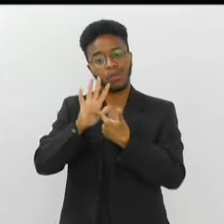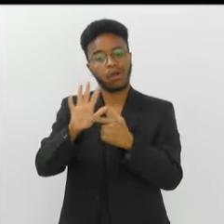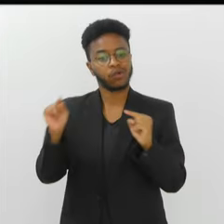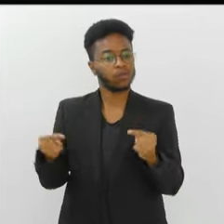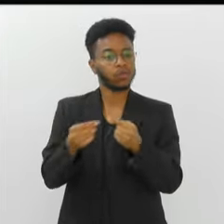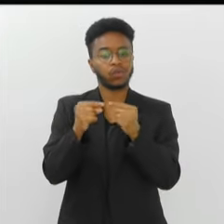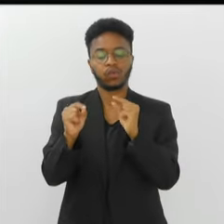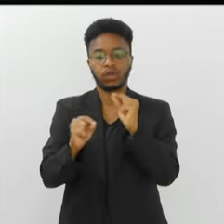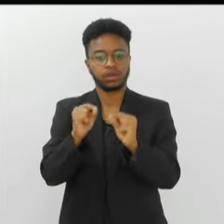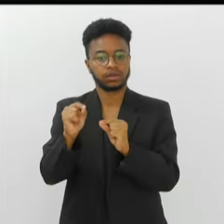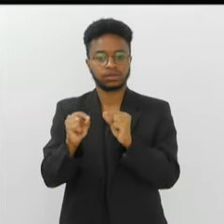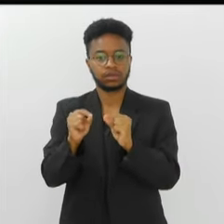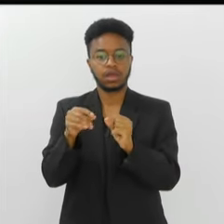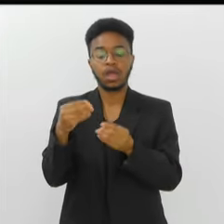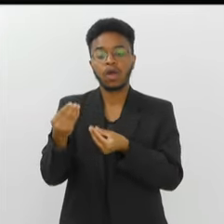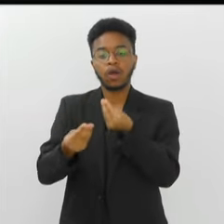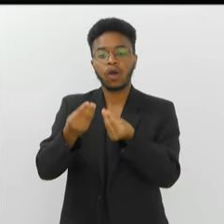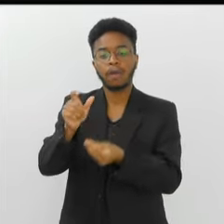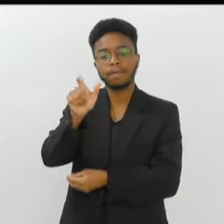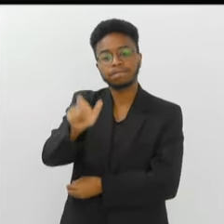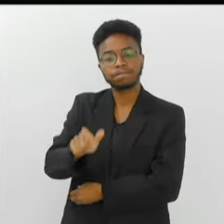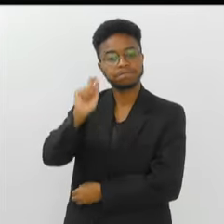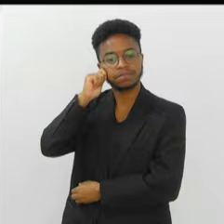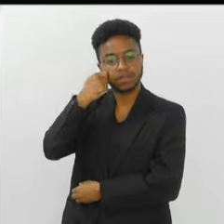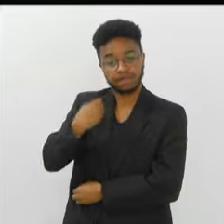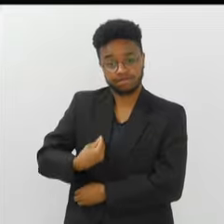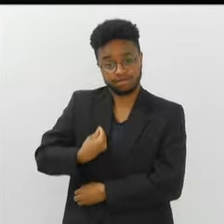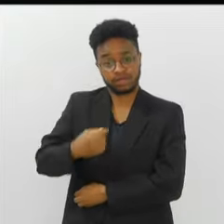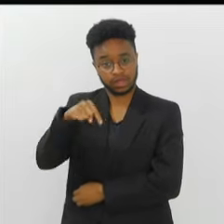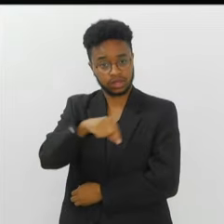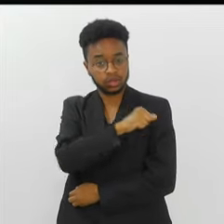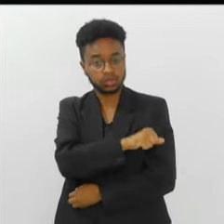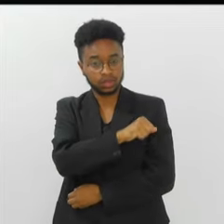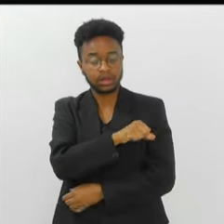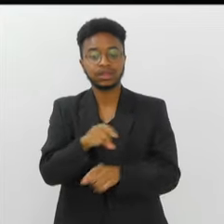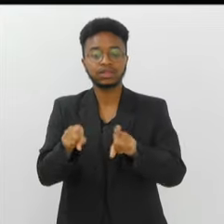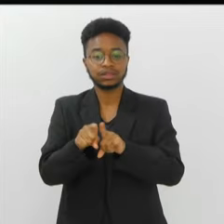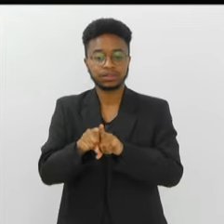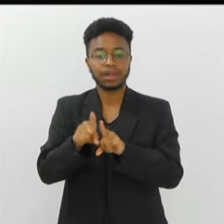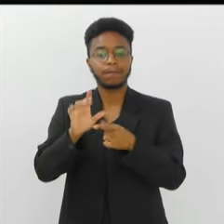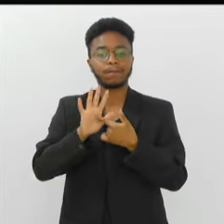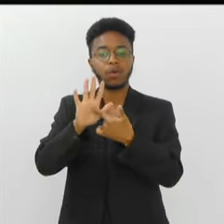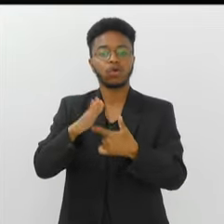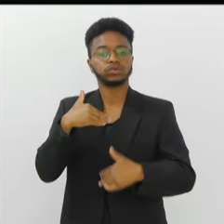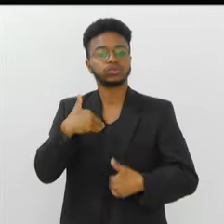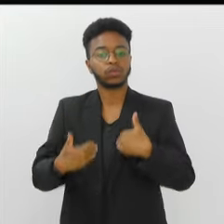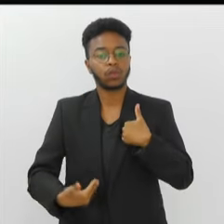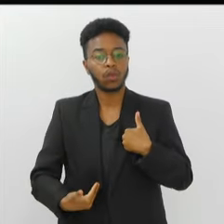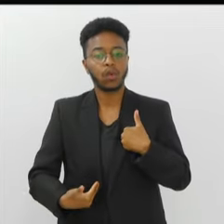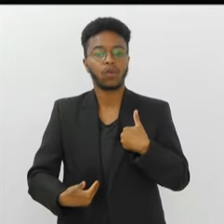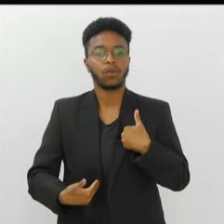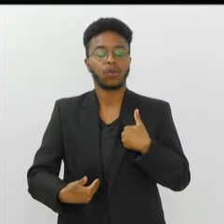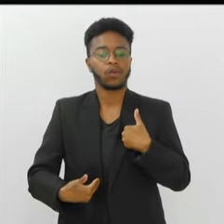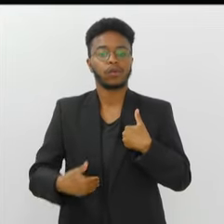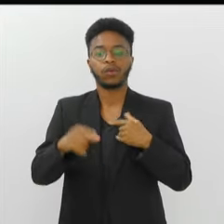justamente do preto que vive nesse Rio de Janeiro e que ele é o corpo,